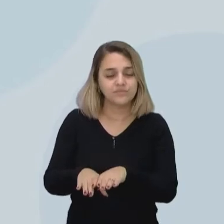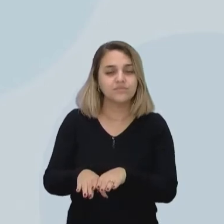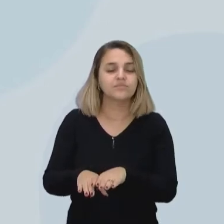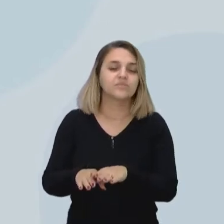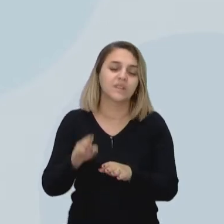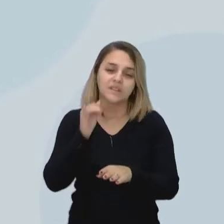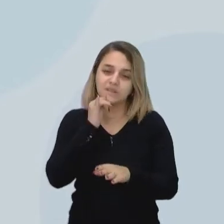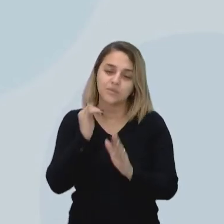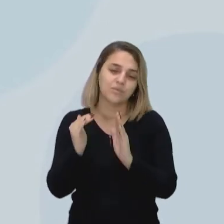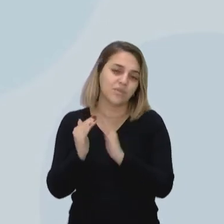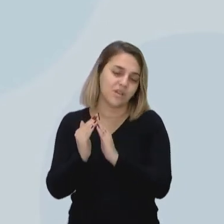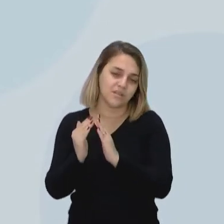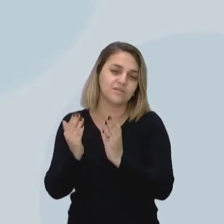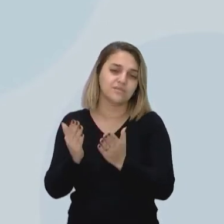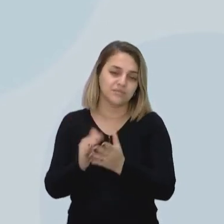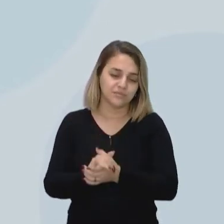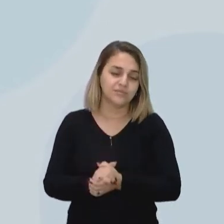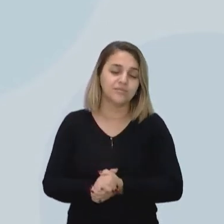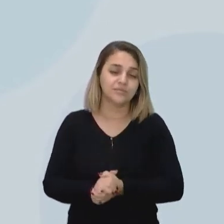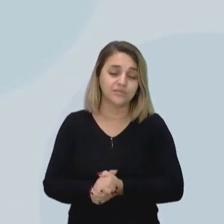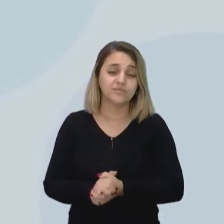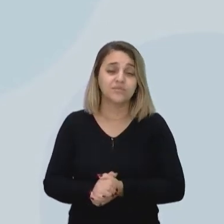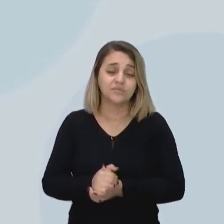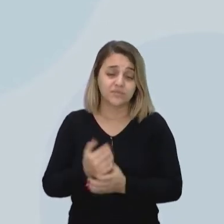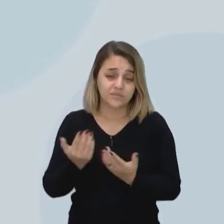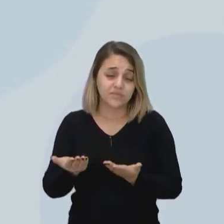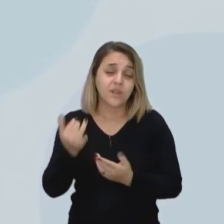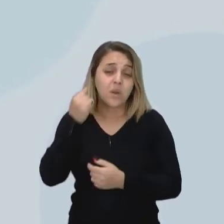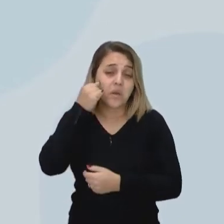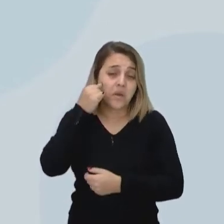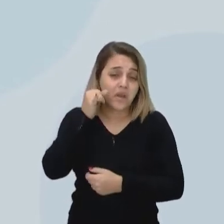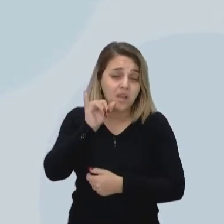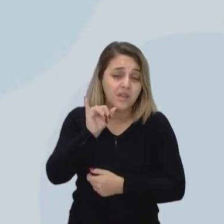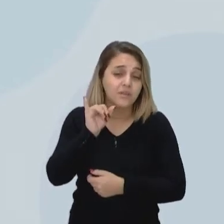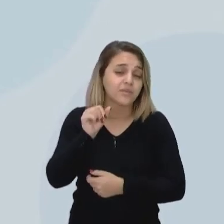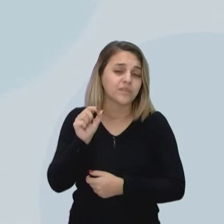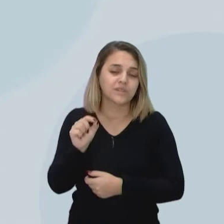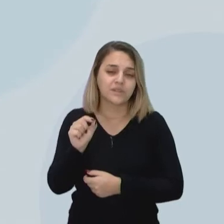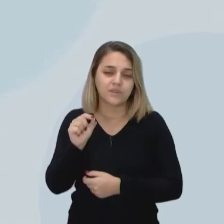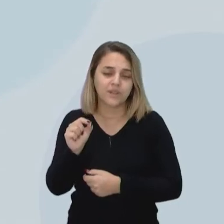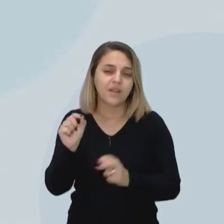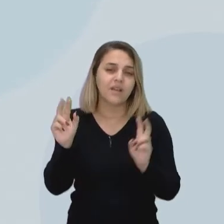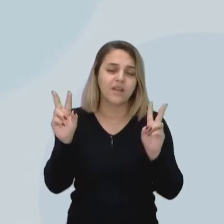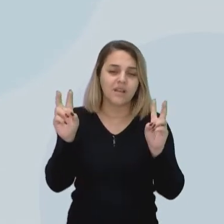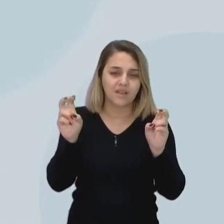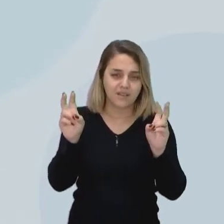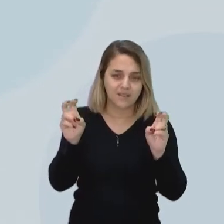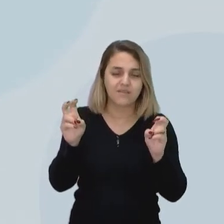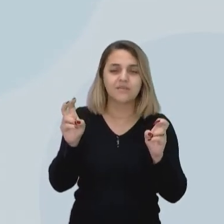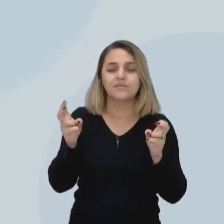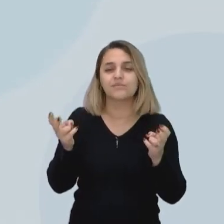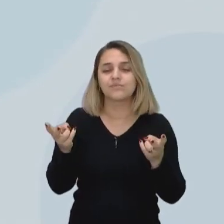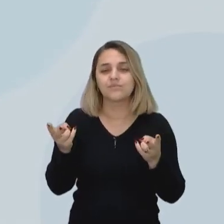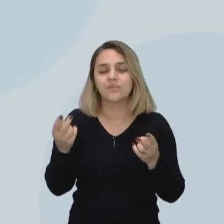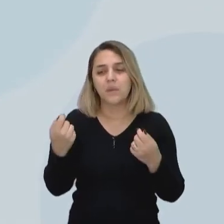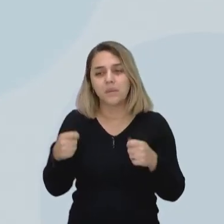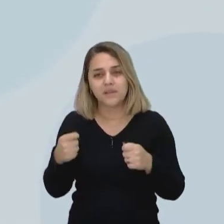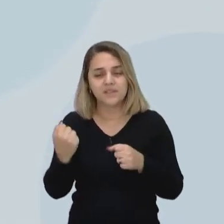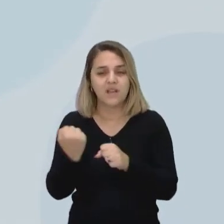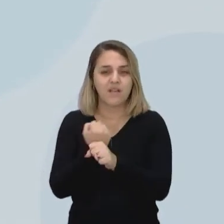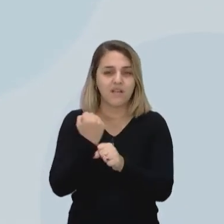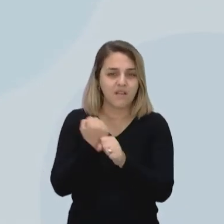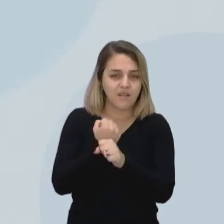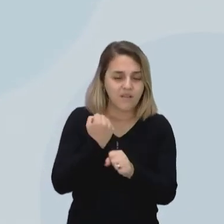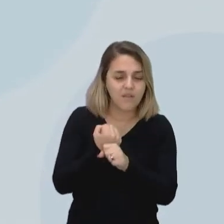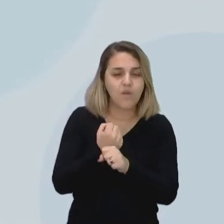residência, por exemplo. Isso evita, de repente, a questão de ter que ter aí uma reforma